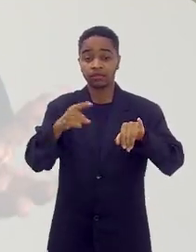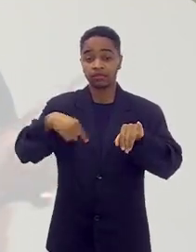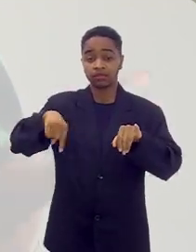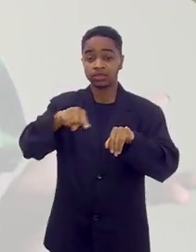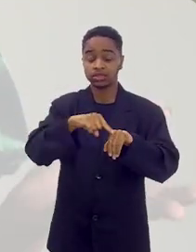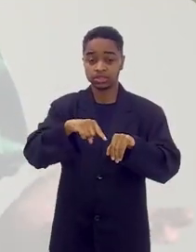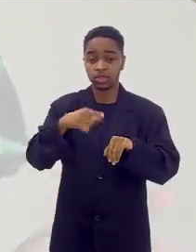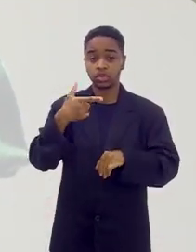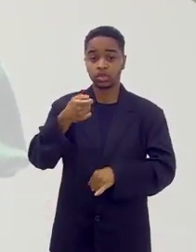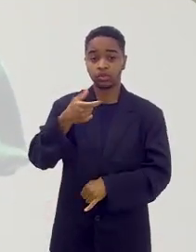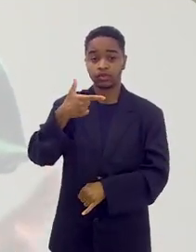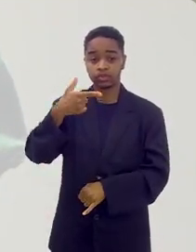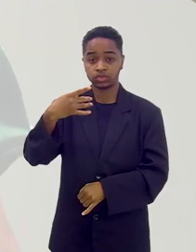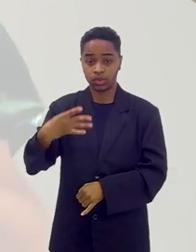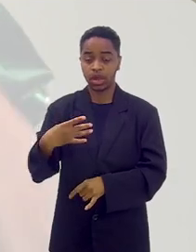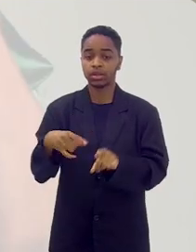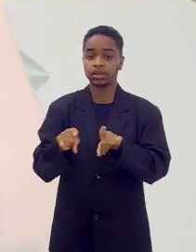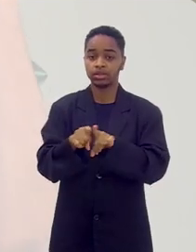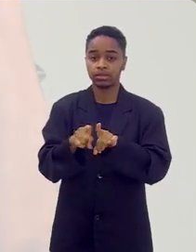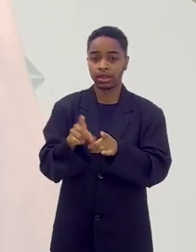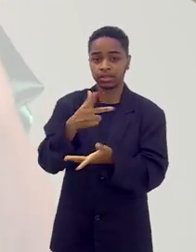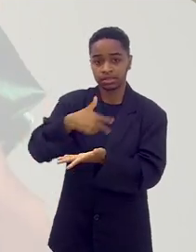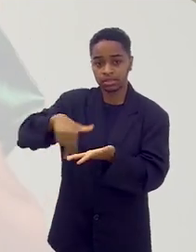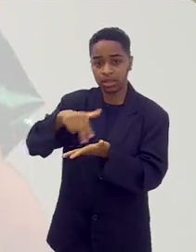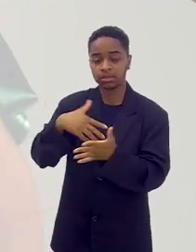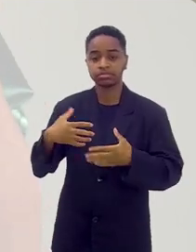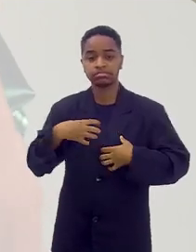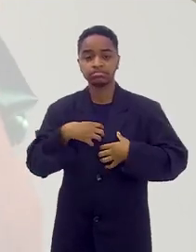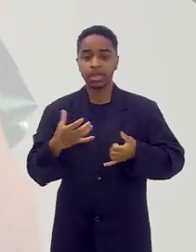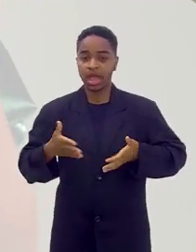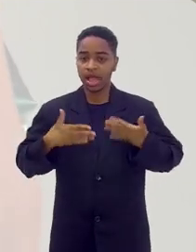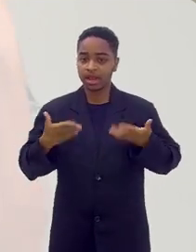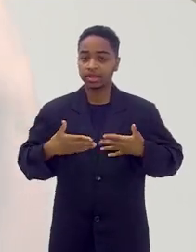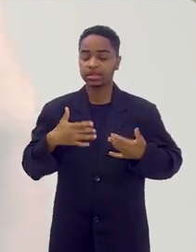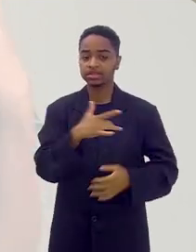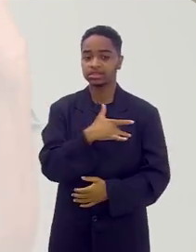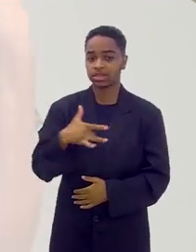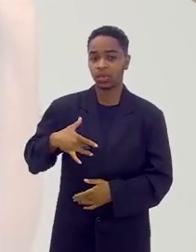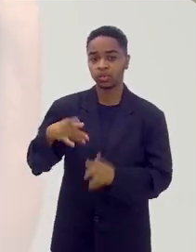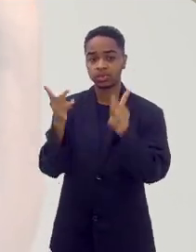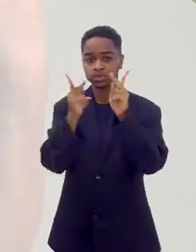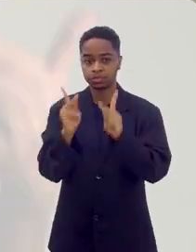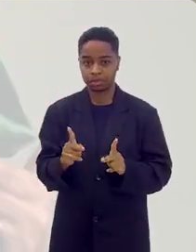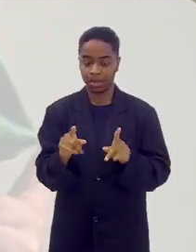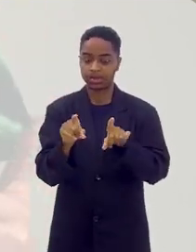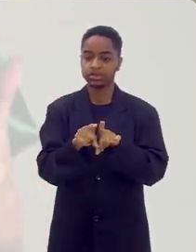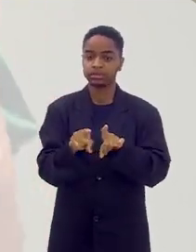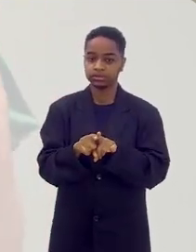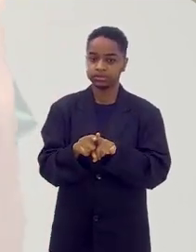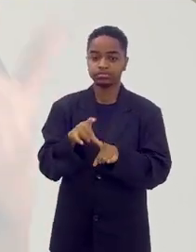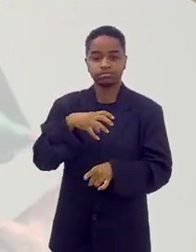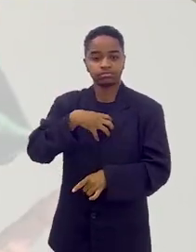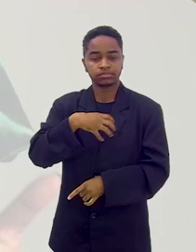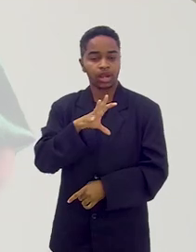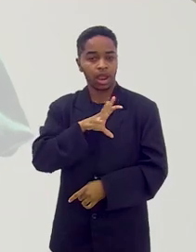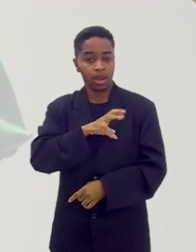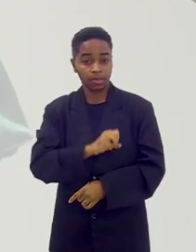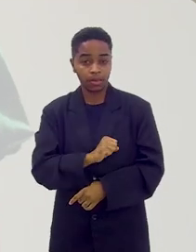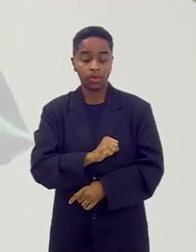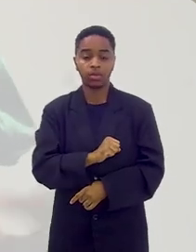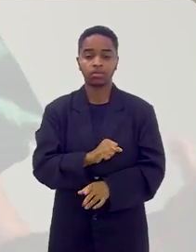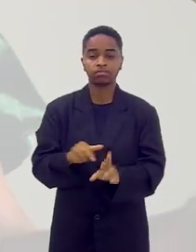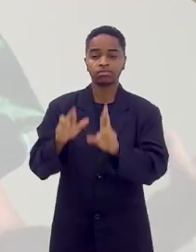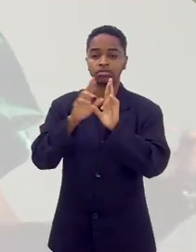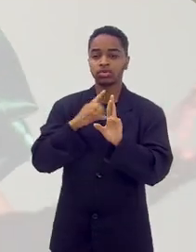desejo um 2024 também com muita dança, com muita alegria, com muita saúde, com muita paz, com muito amor,